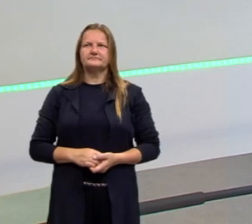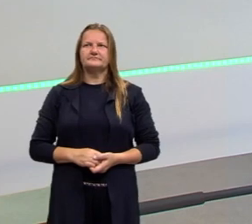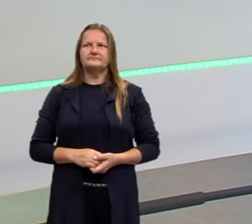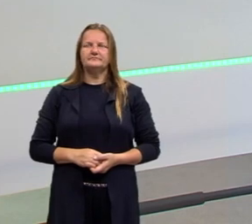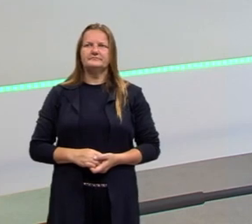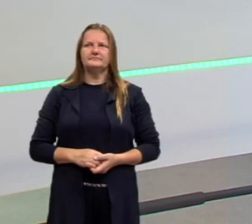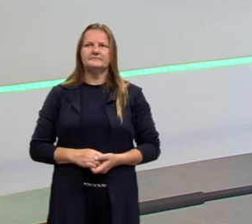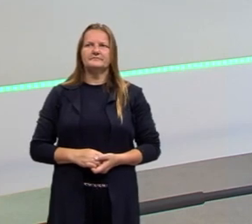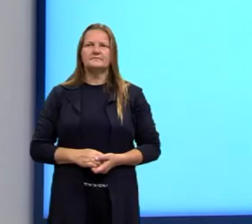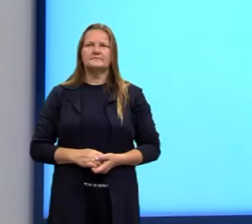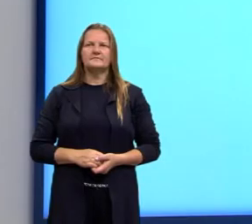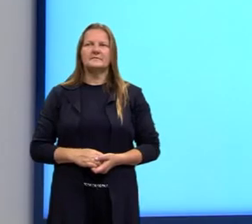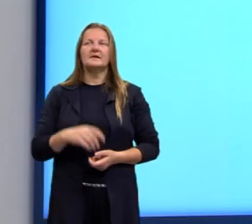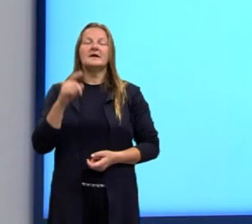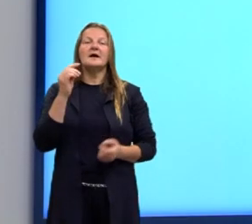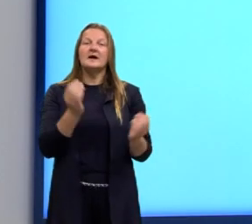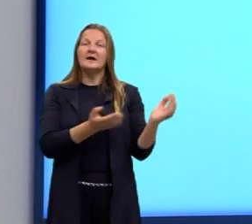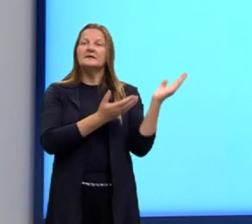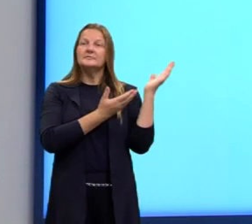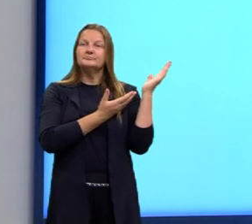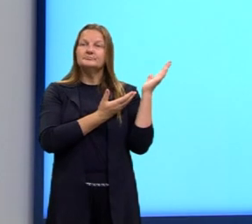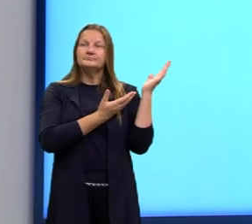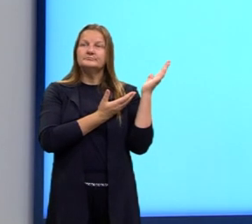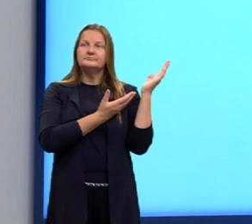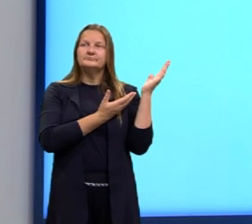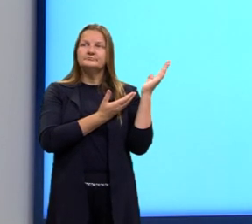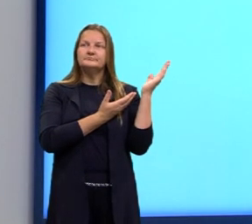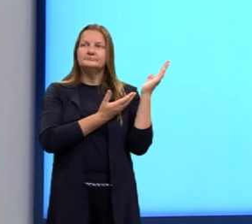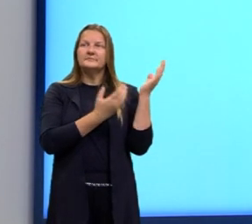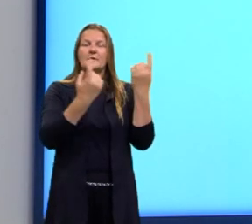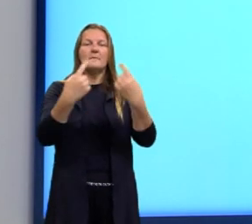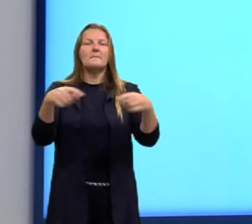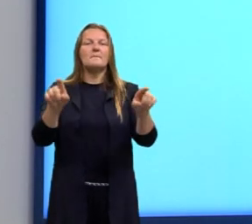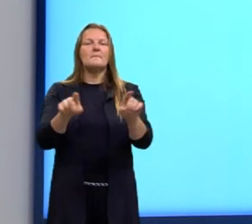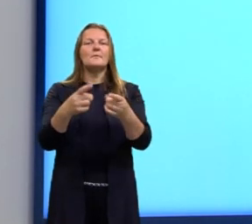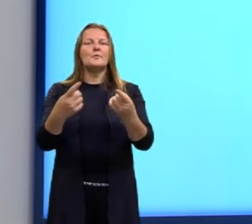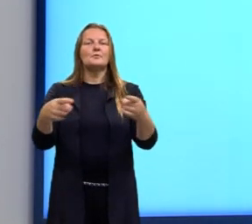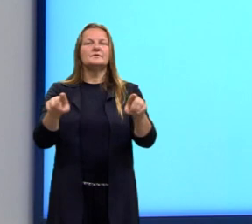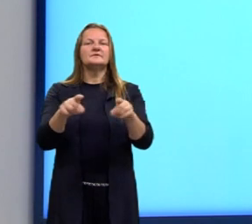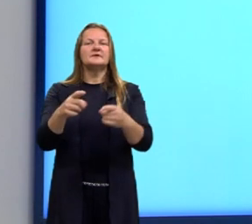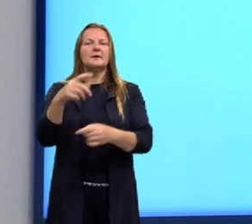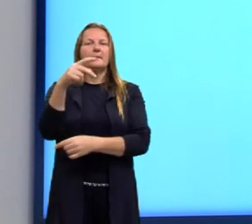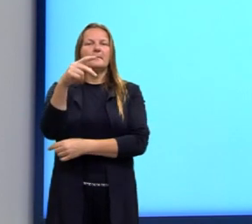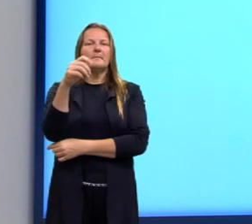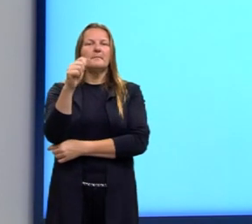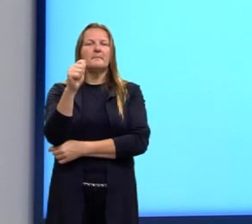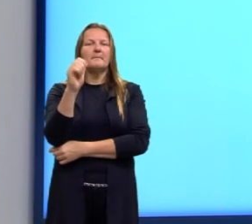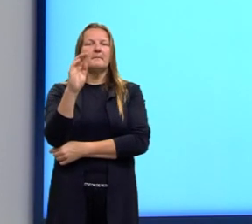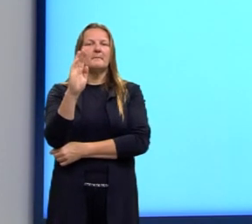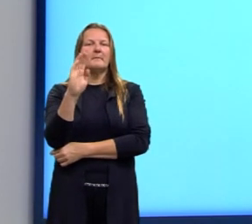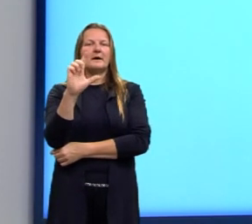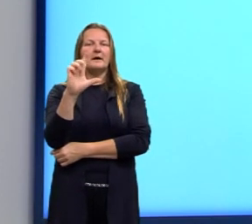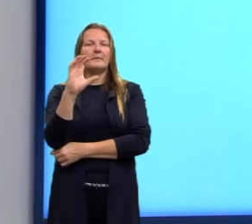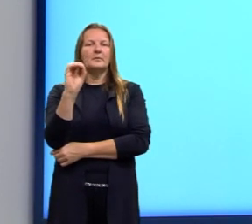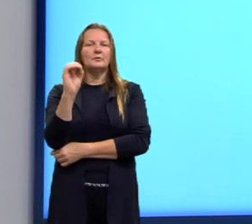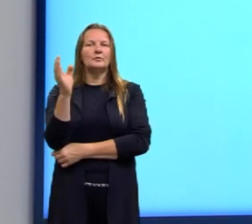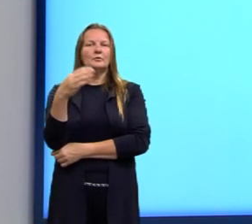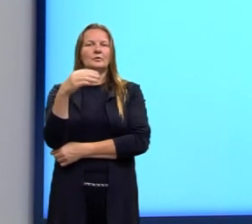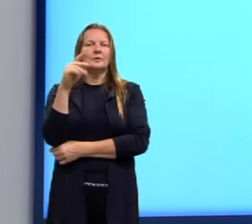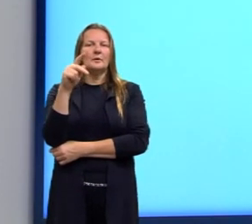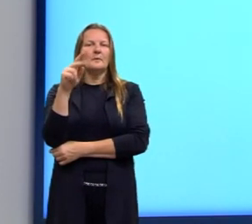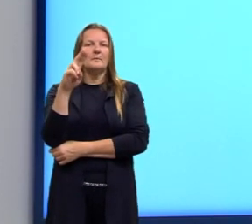Nessa música, Pablo Pueblo, de Rubem Blades,